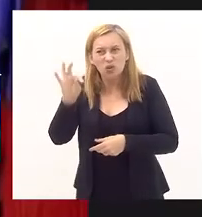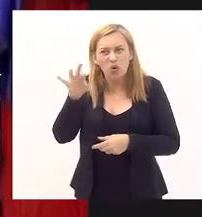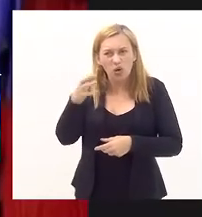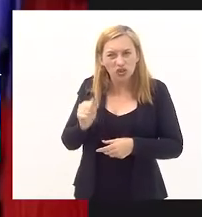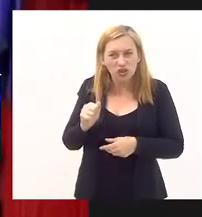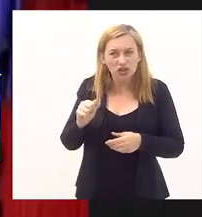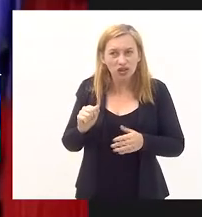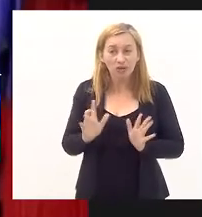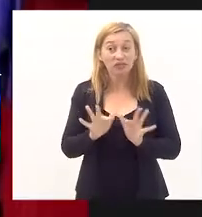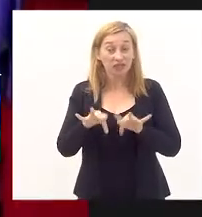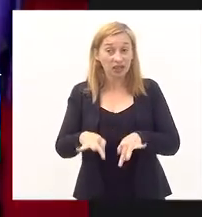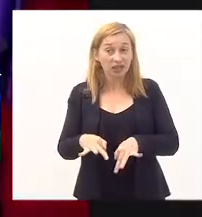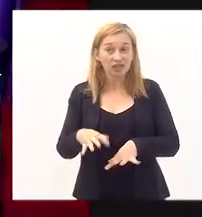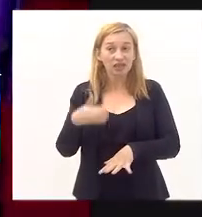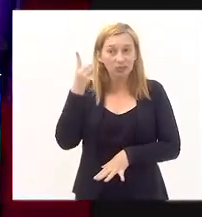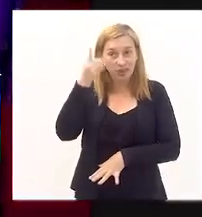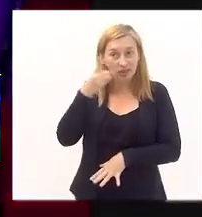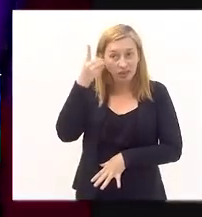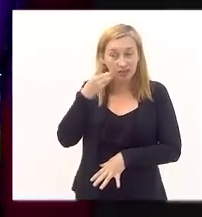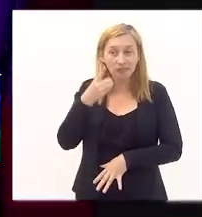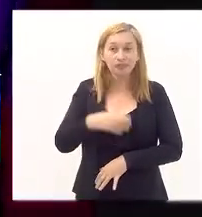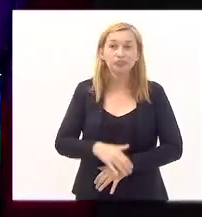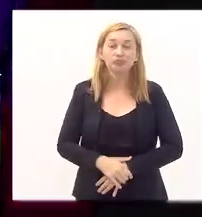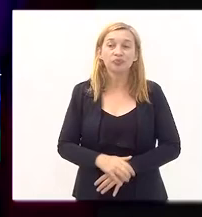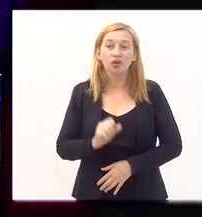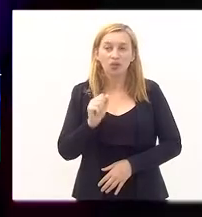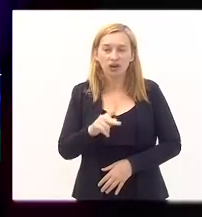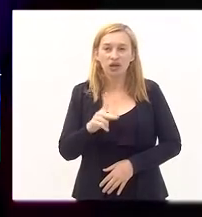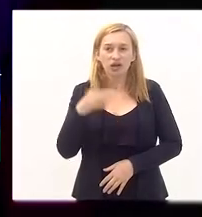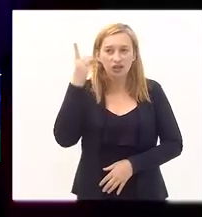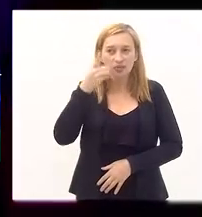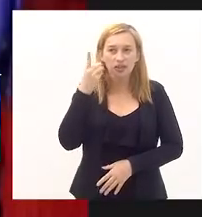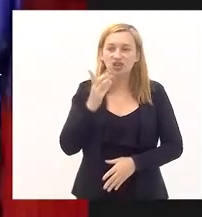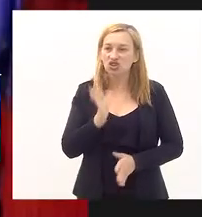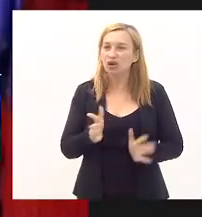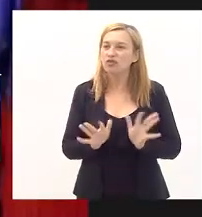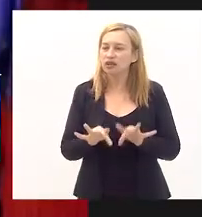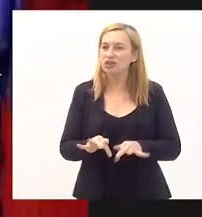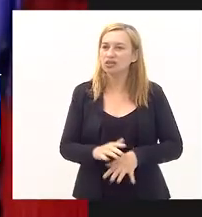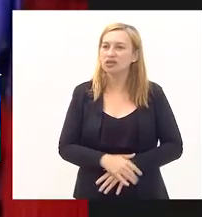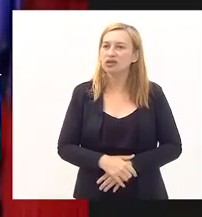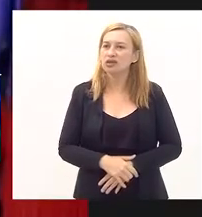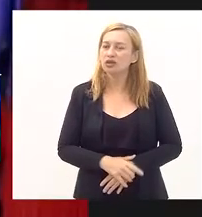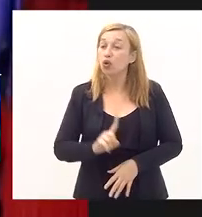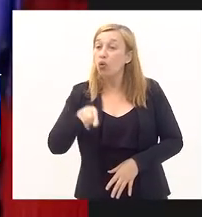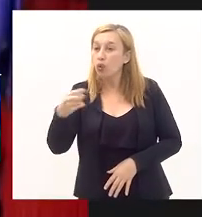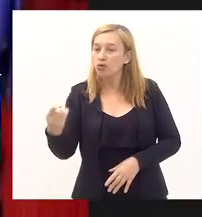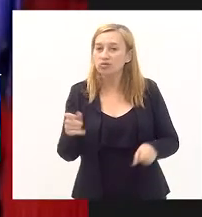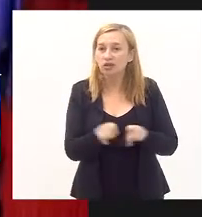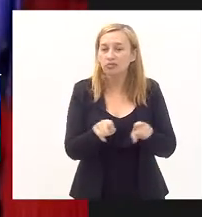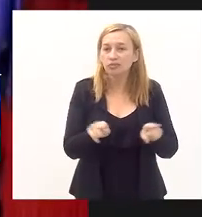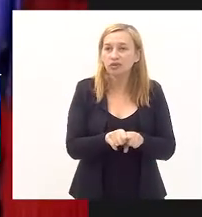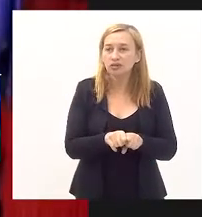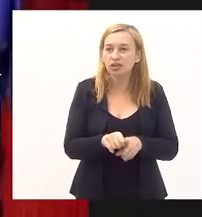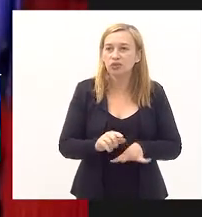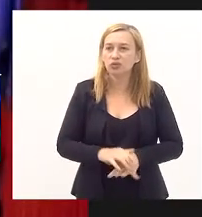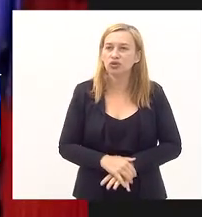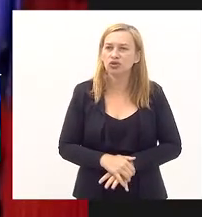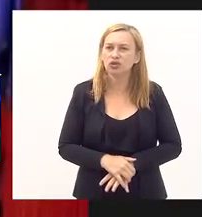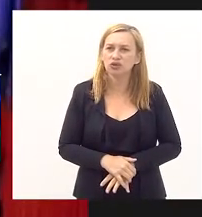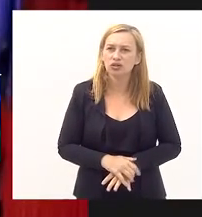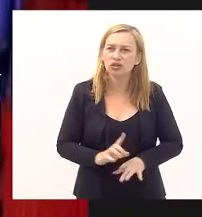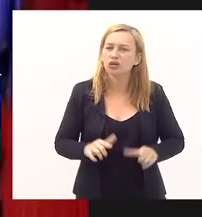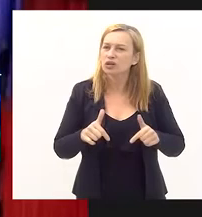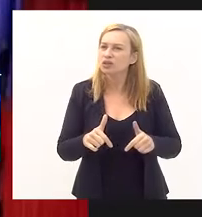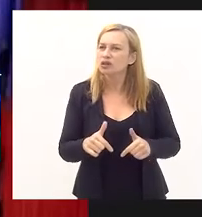Para concluir, deputada. Ok, deputada, já estou terminando, por favor. Outro contraponto. Esclarecemos também que a ação